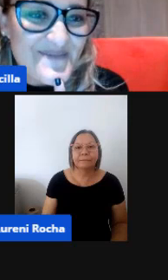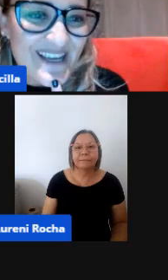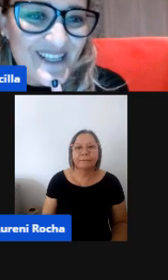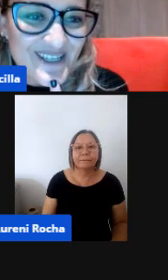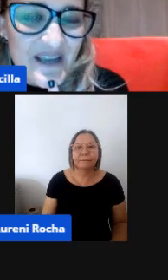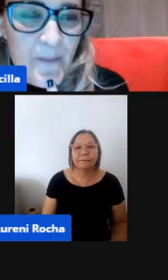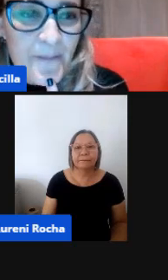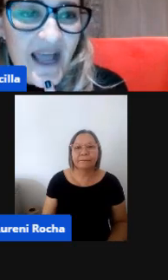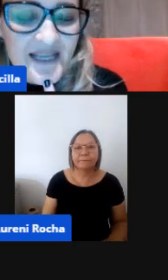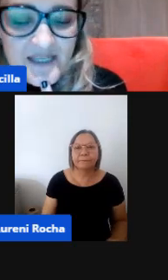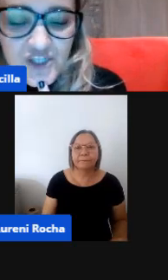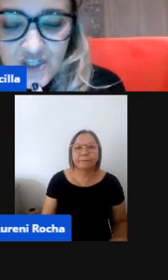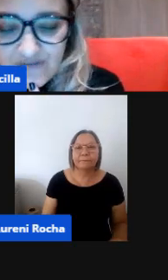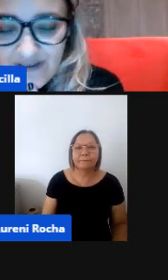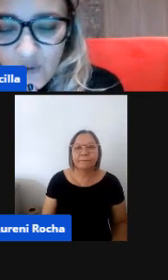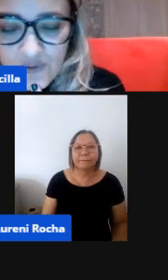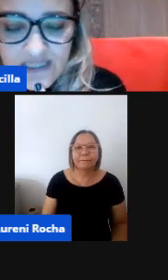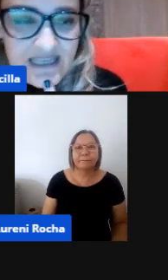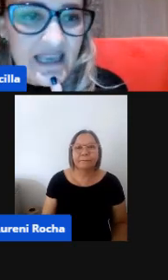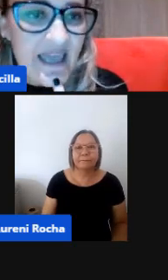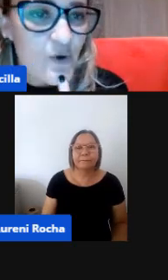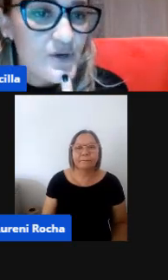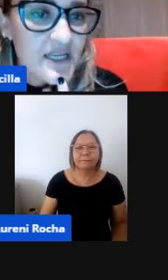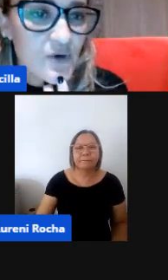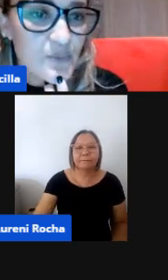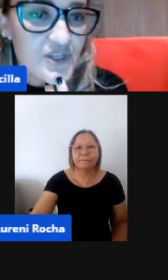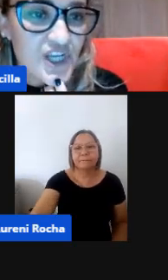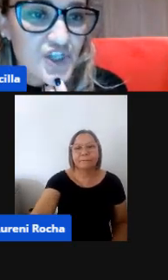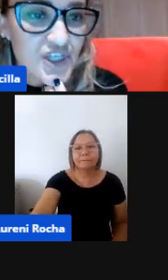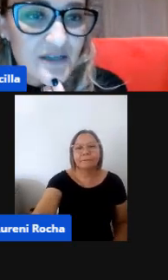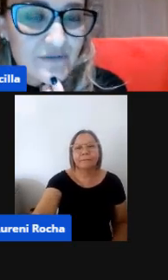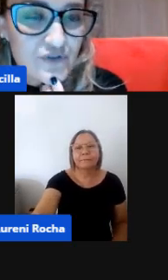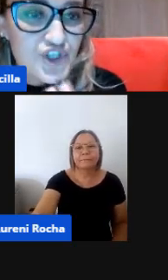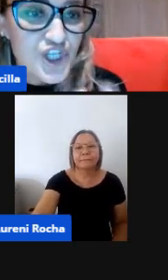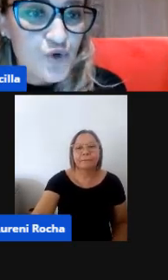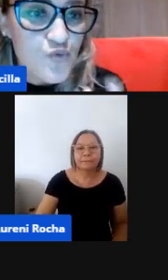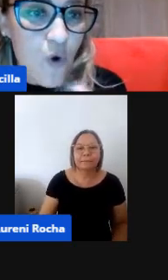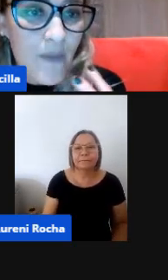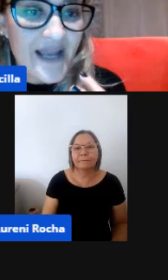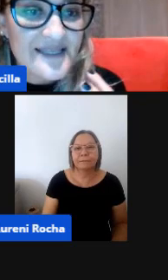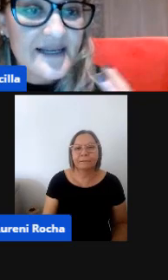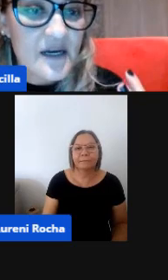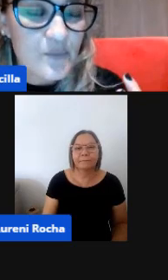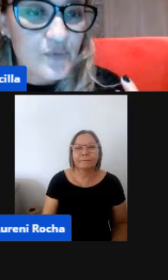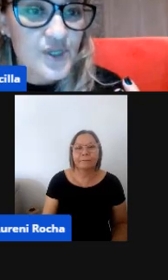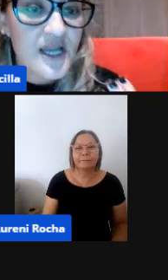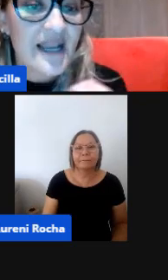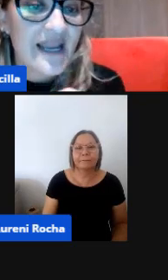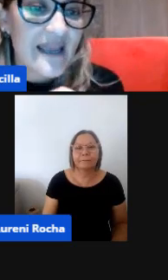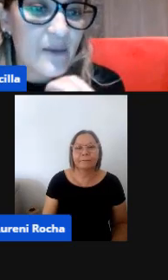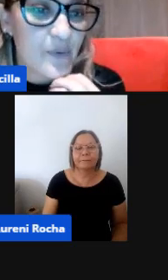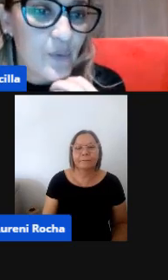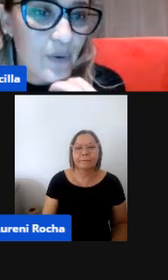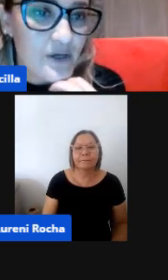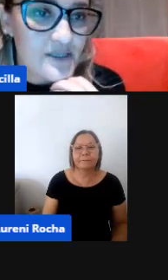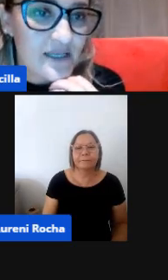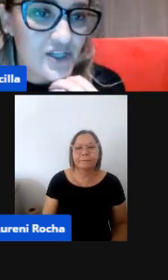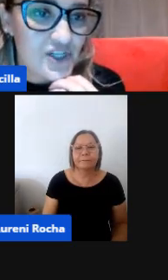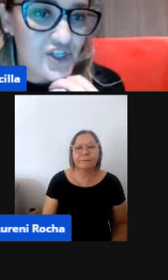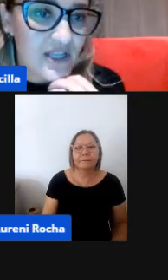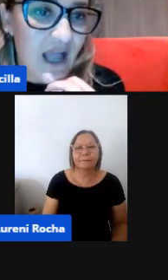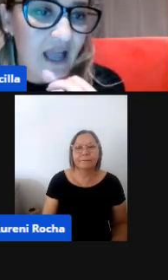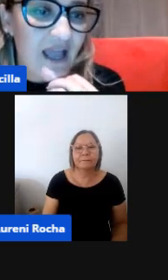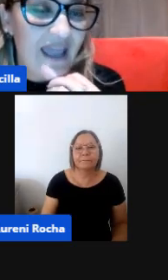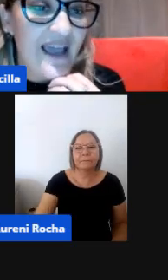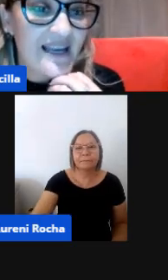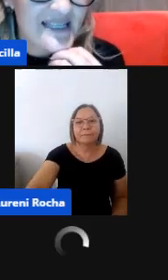isoladamente, mas a gente vai conseguir reunir objetivos de um ou mais campos naquela proposta